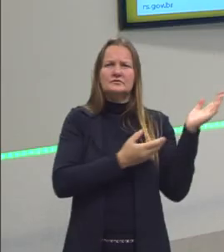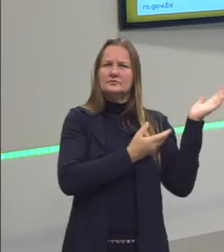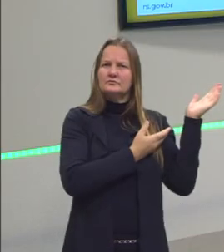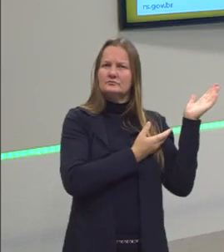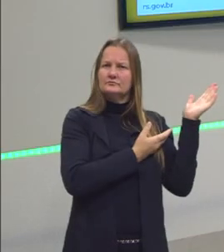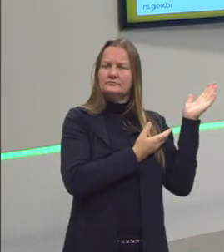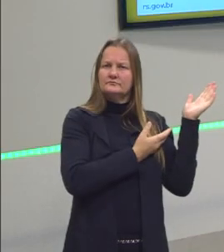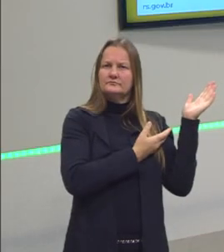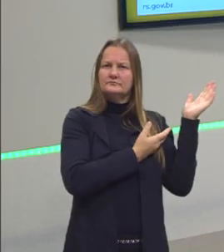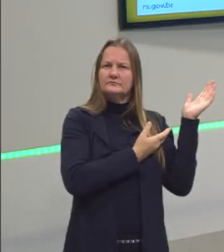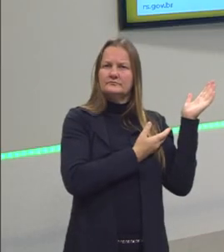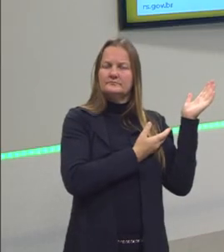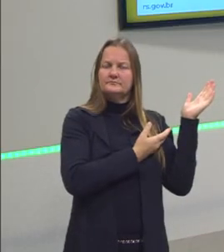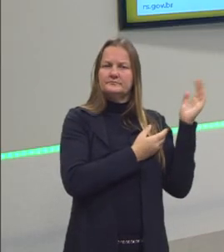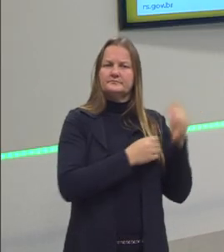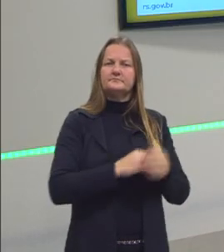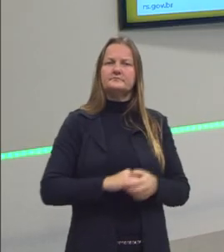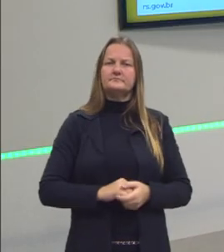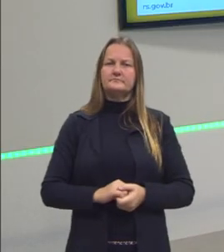do café, tá?